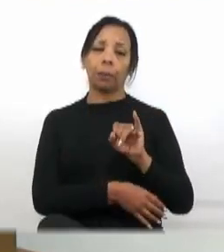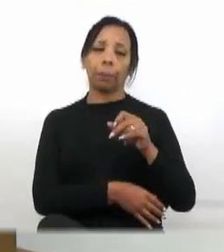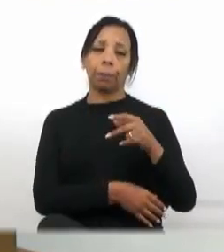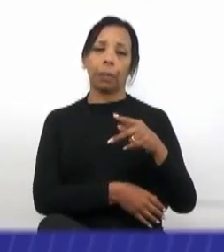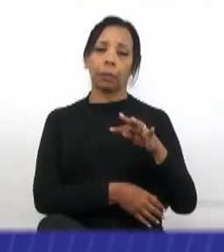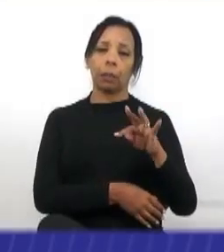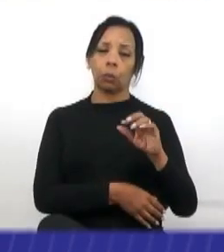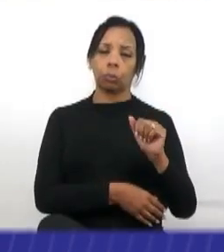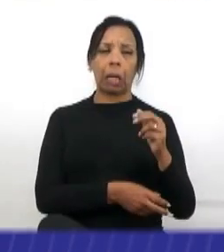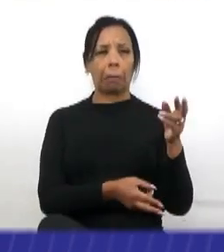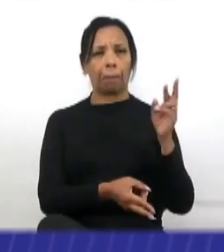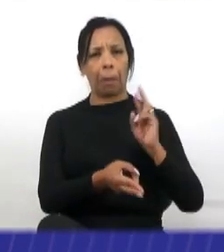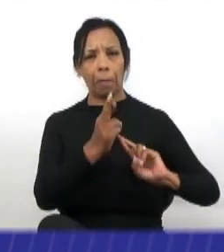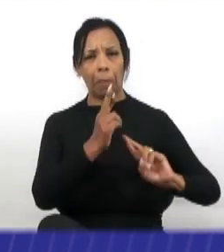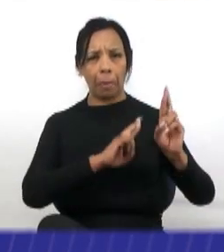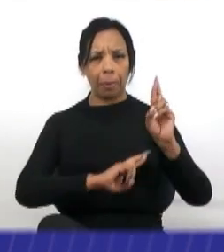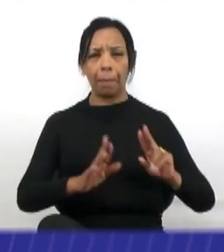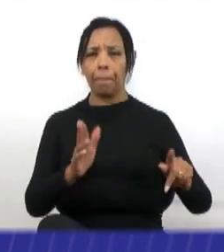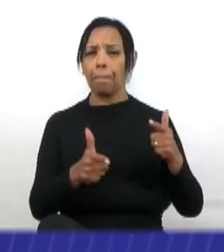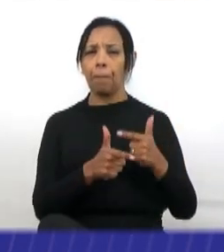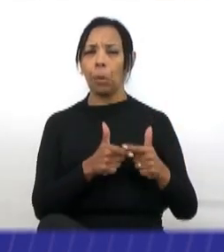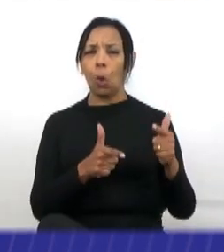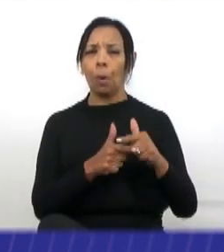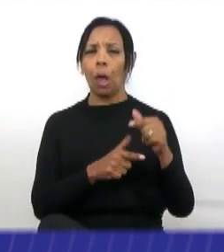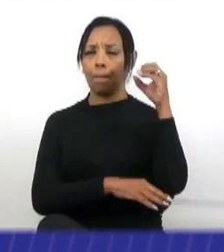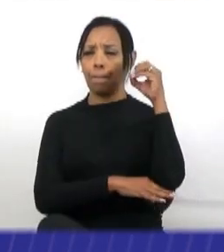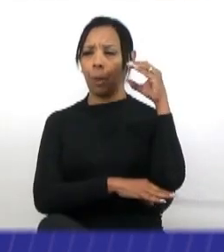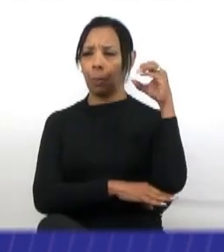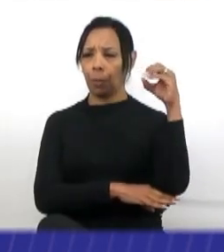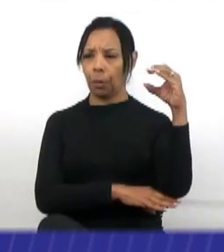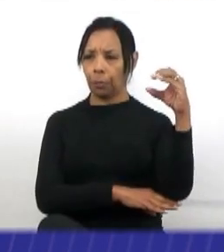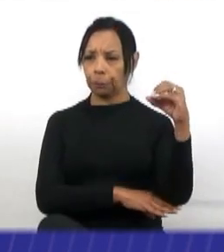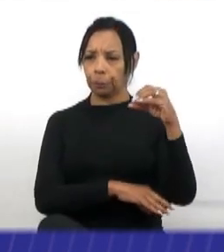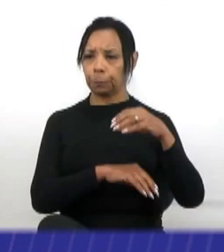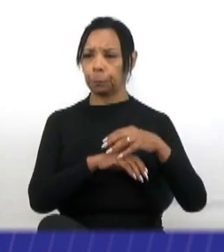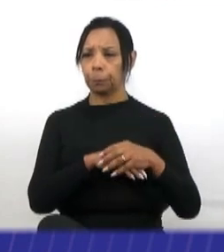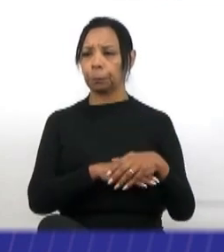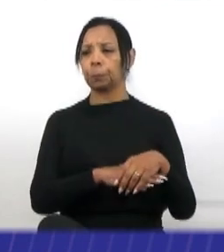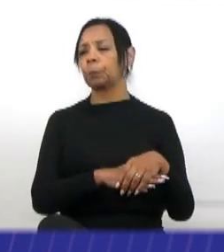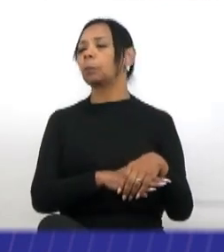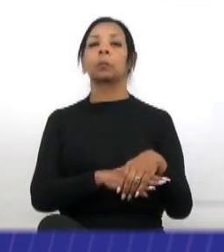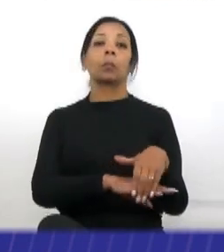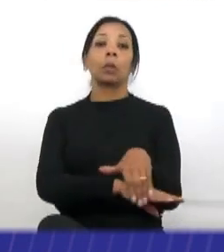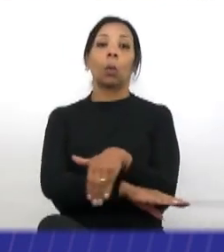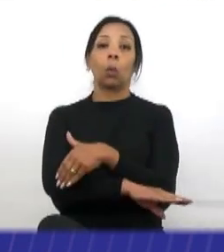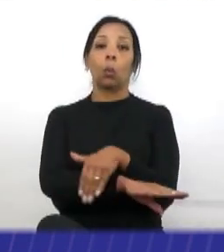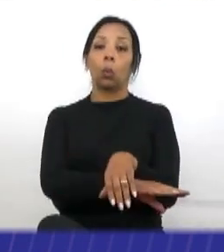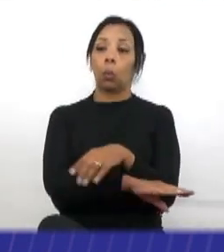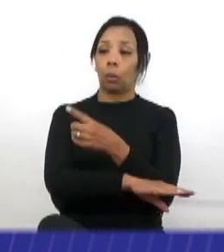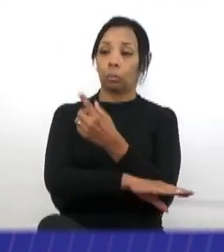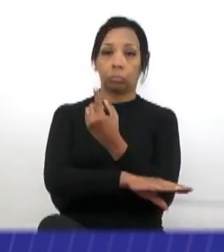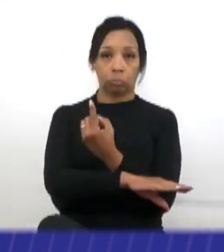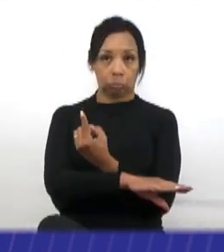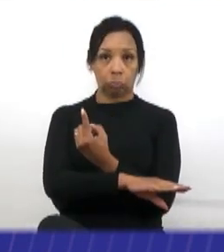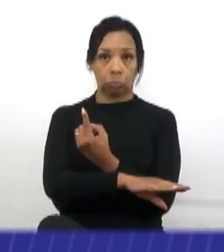Reclamaram que a questão da iluminação é o que está faltando ali. Aqui é a rua 1. A rua 1 A rua